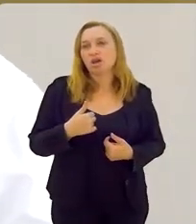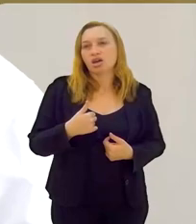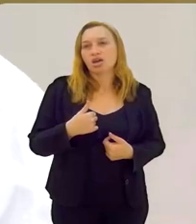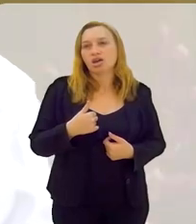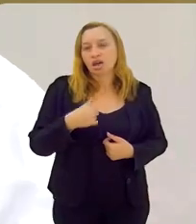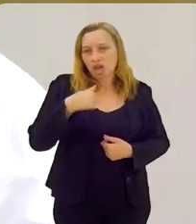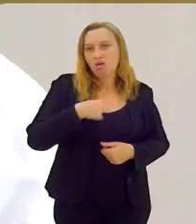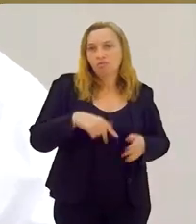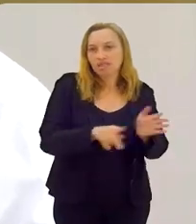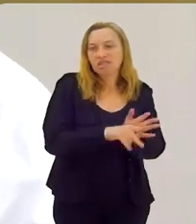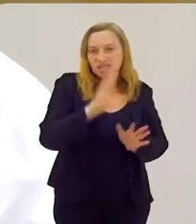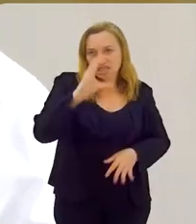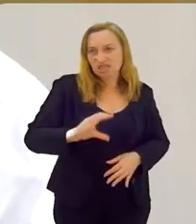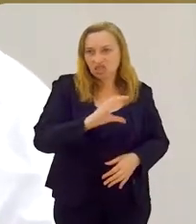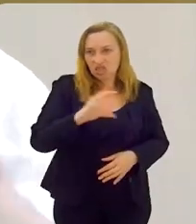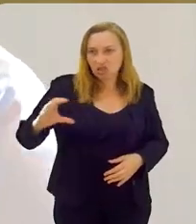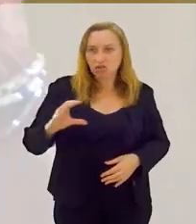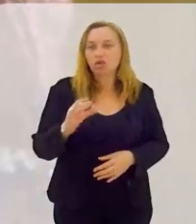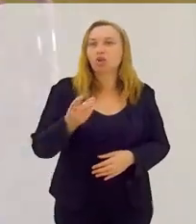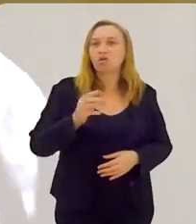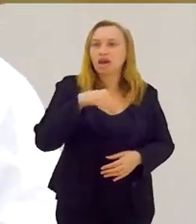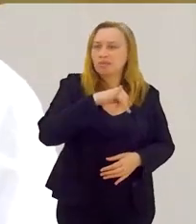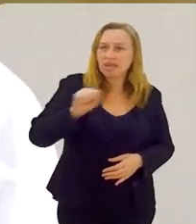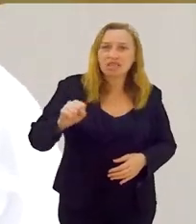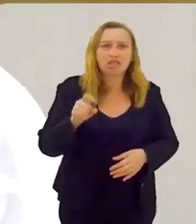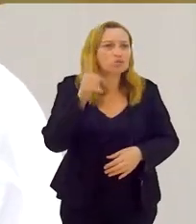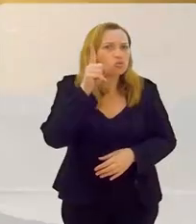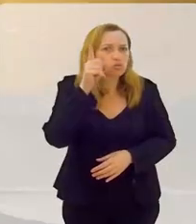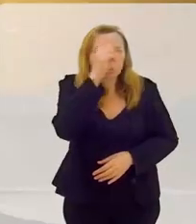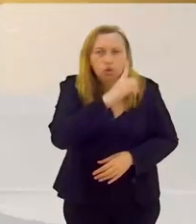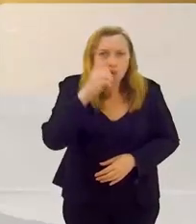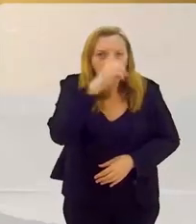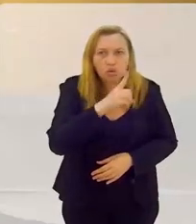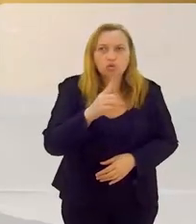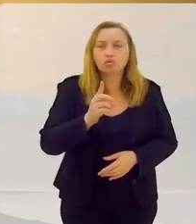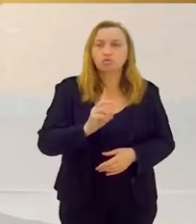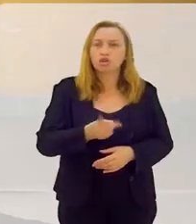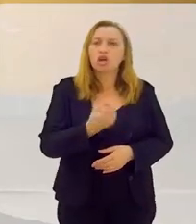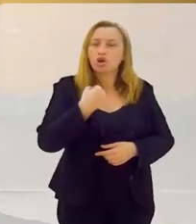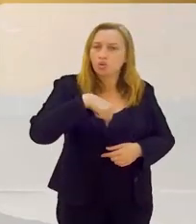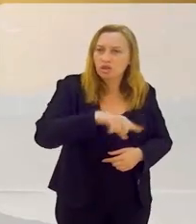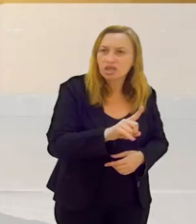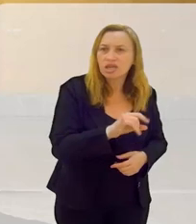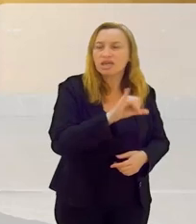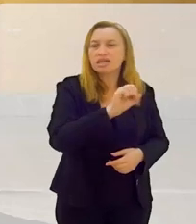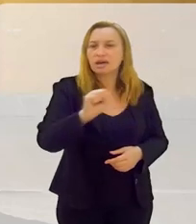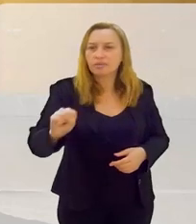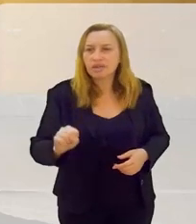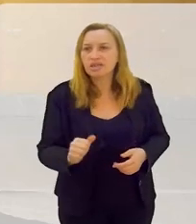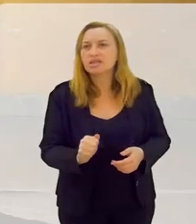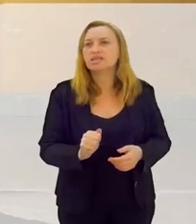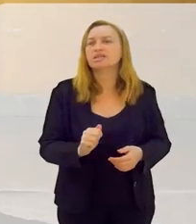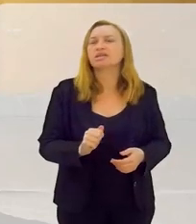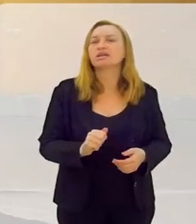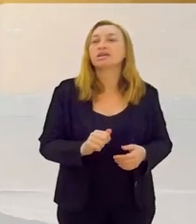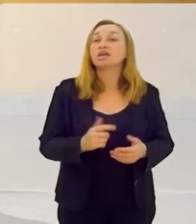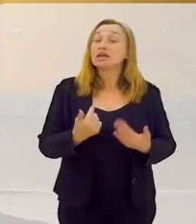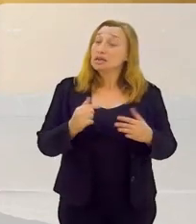ainda era da igreja católica, eu ia à missa todos os domingos. Eu ia, eu assistia à missa.